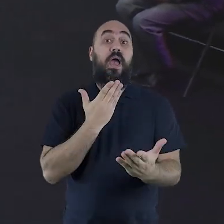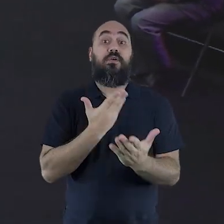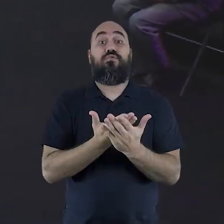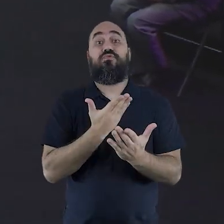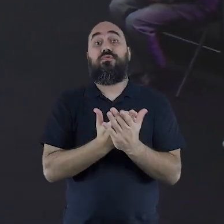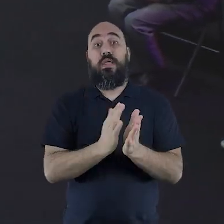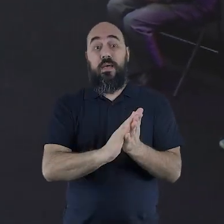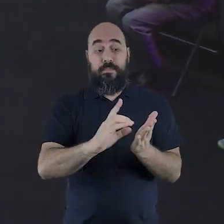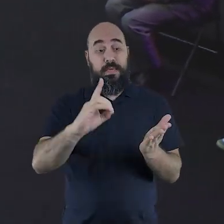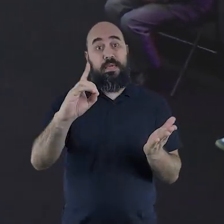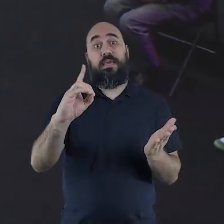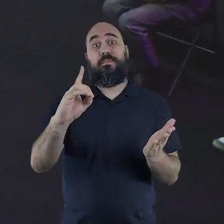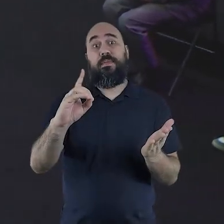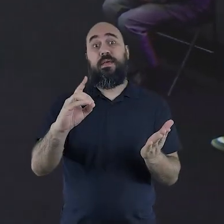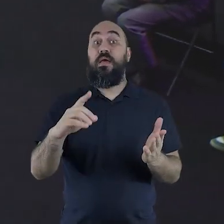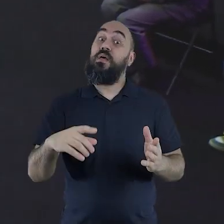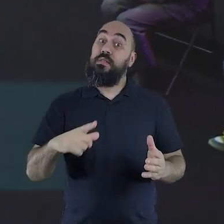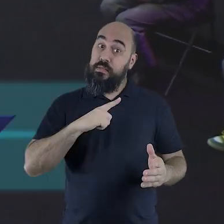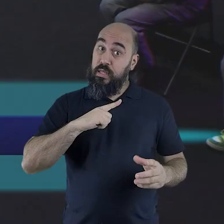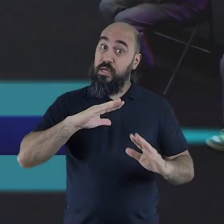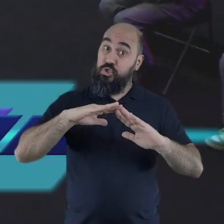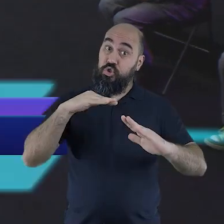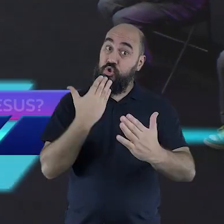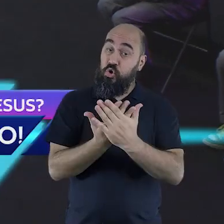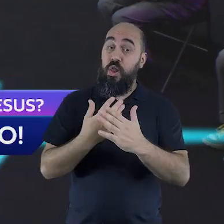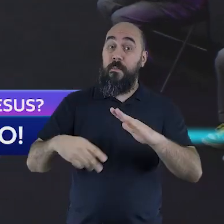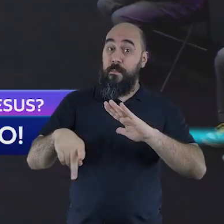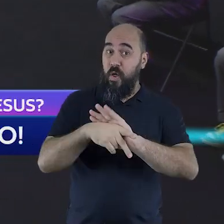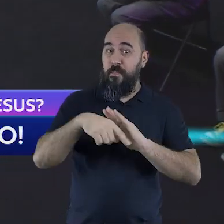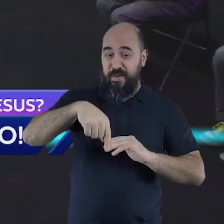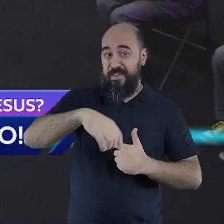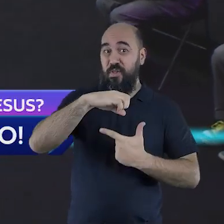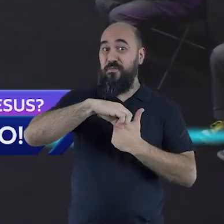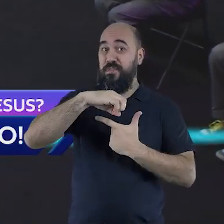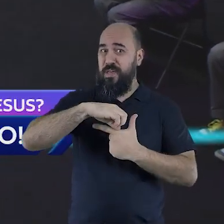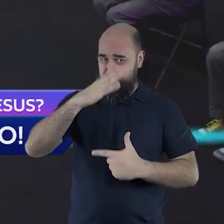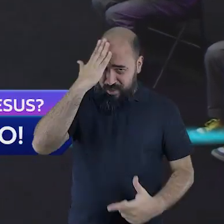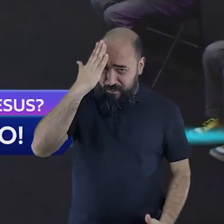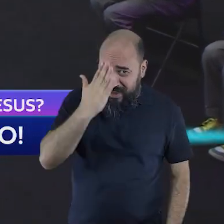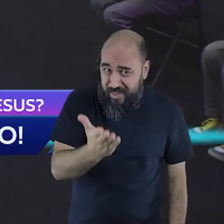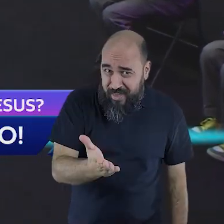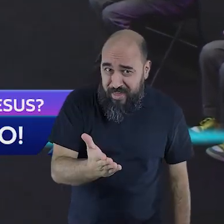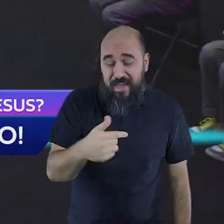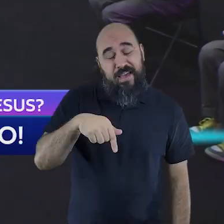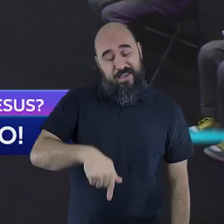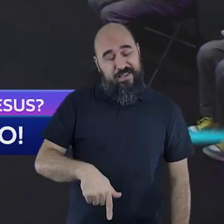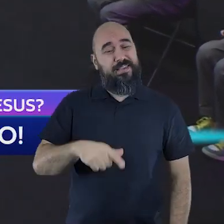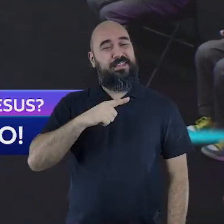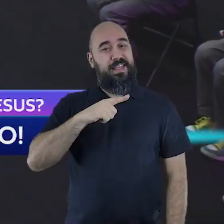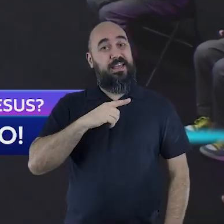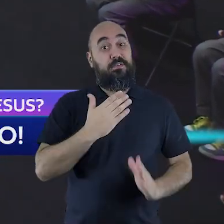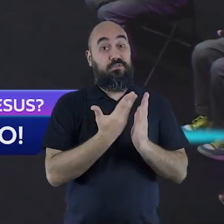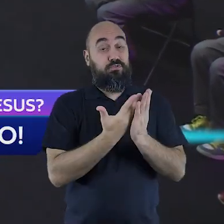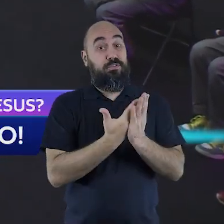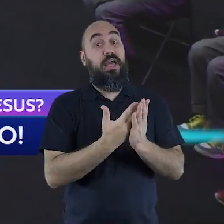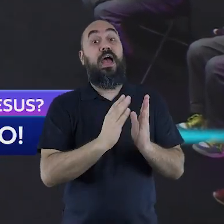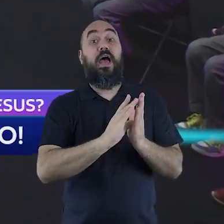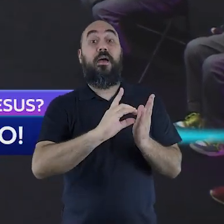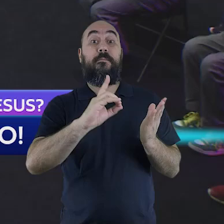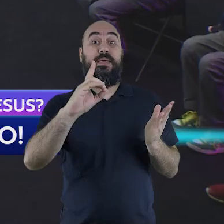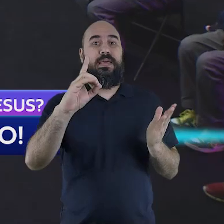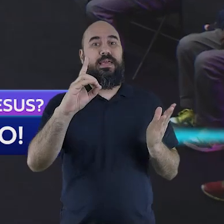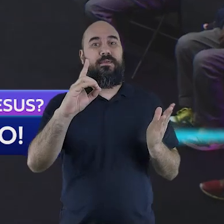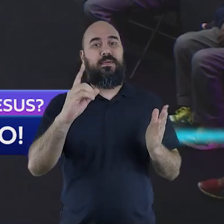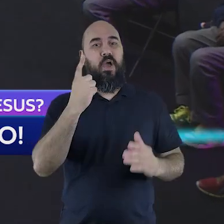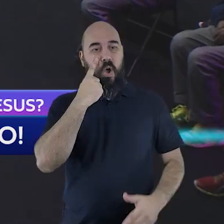bíblica, que é a melhor e maior escola bíblica do mundo. É isso mesmo, é a escola bíblica aqui da Novo Tempo. Eu tenho nas minhas mãos